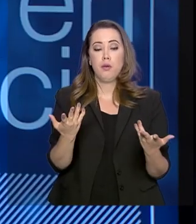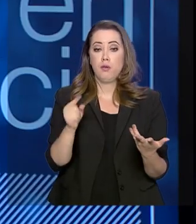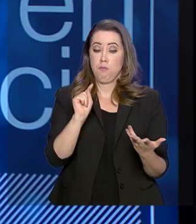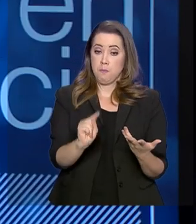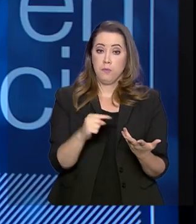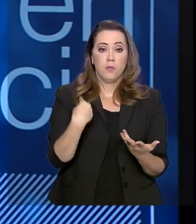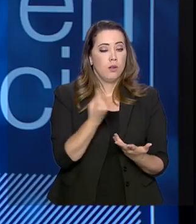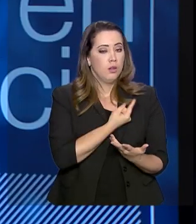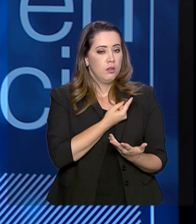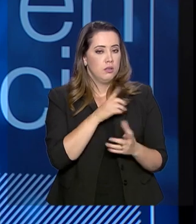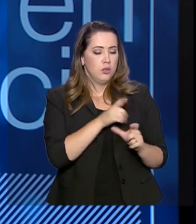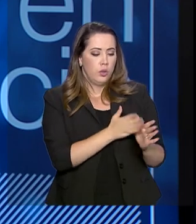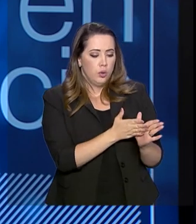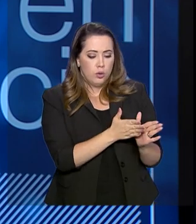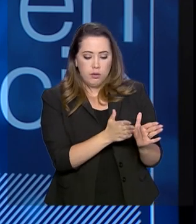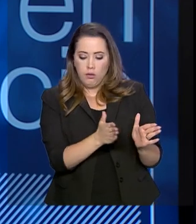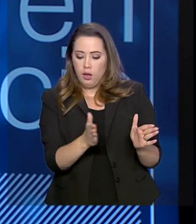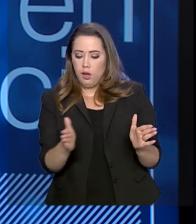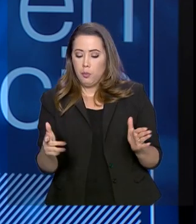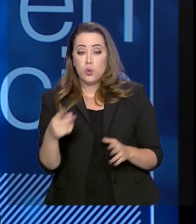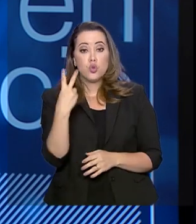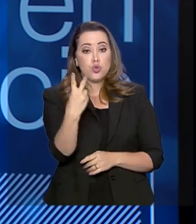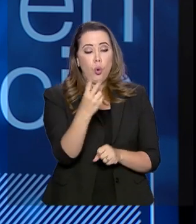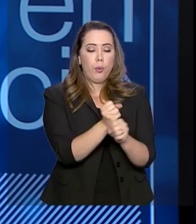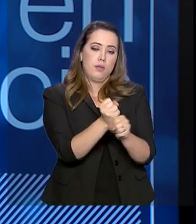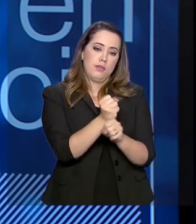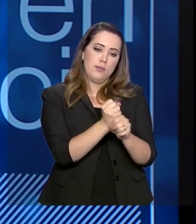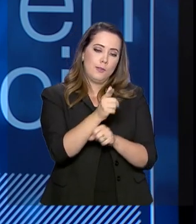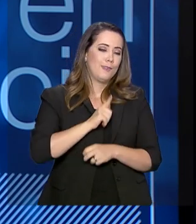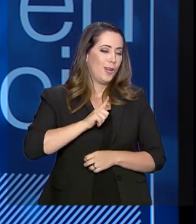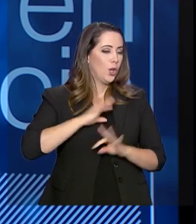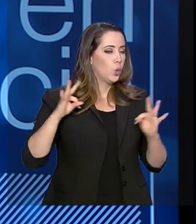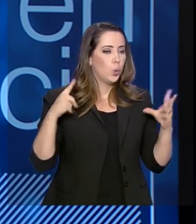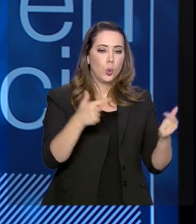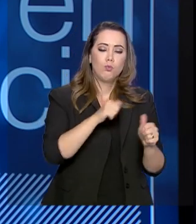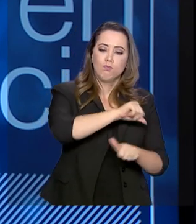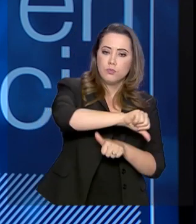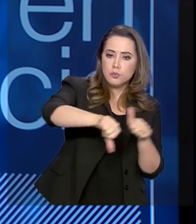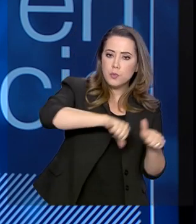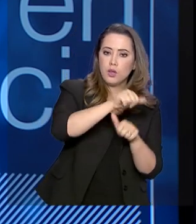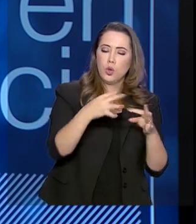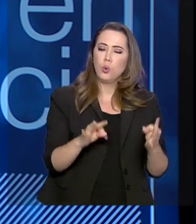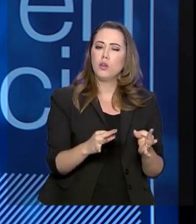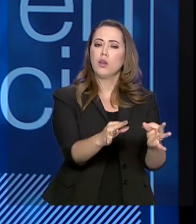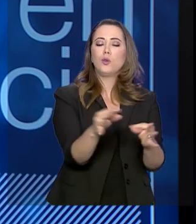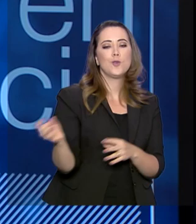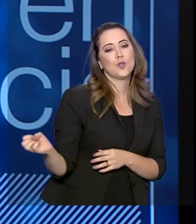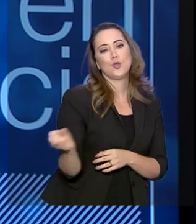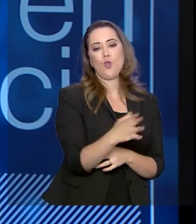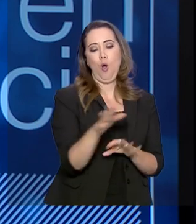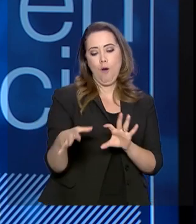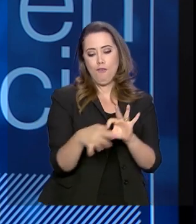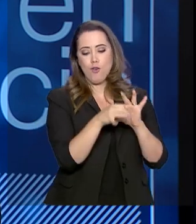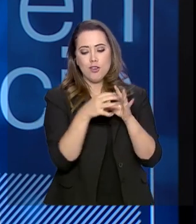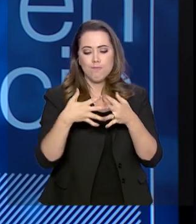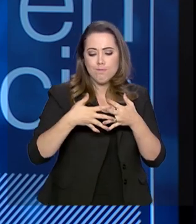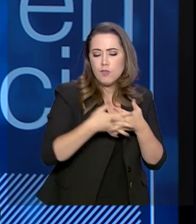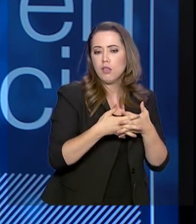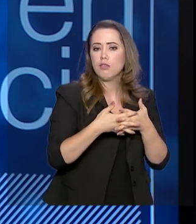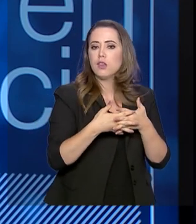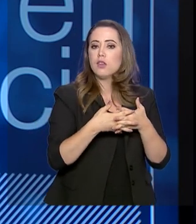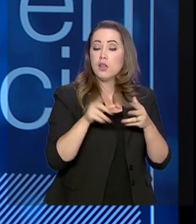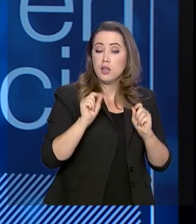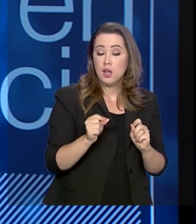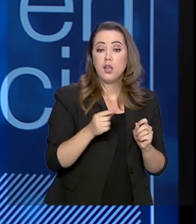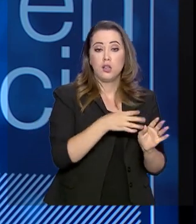para que, num espaço de dois anos, a gente tenha ela totalmente refeita numa tecnologia moderna, integrada e que abarque, como eu